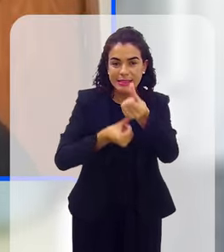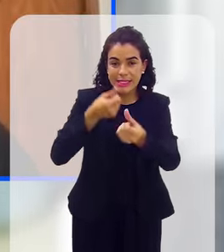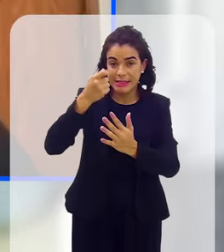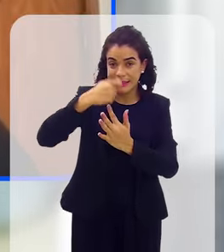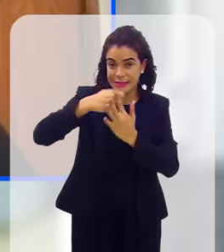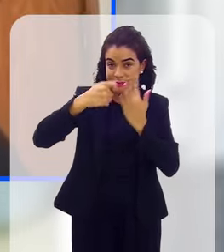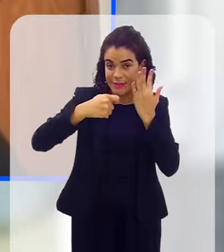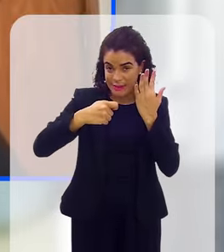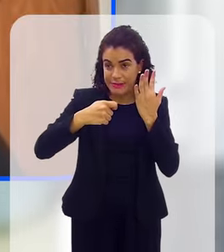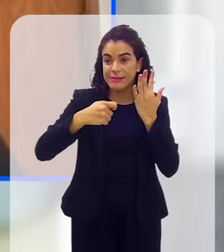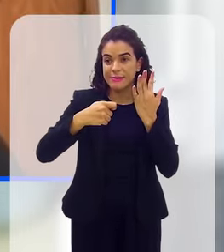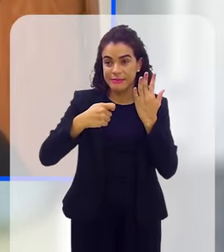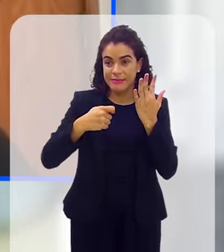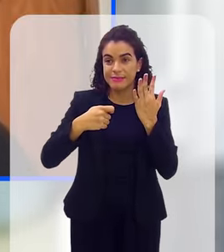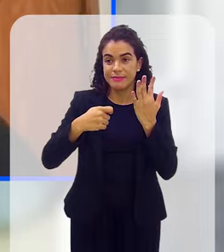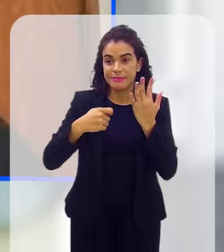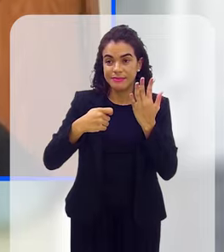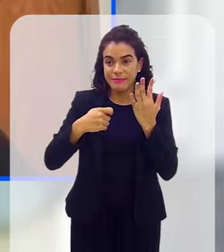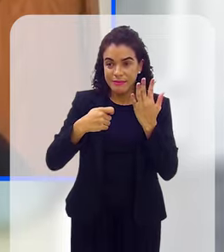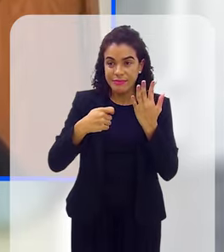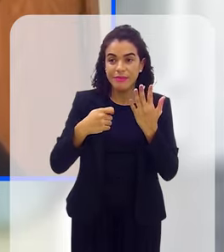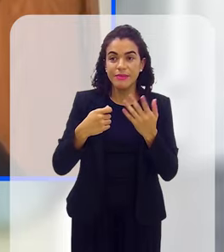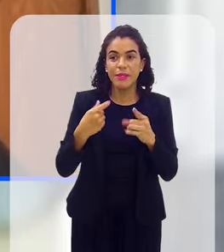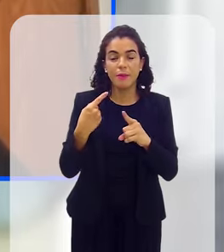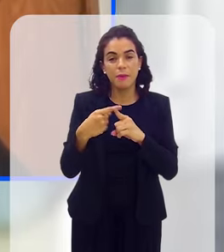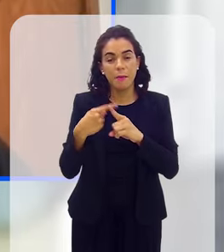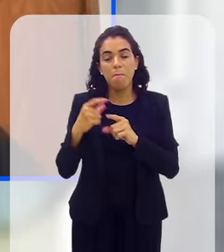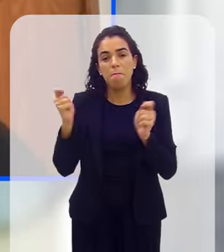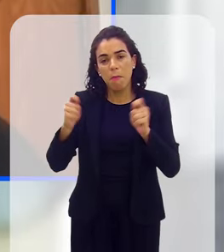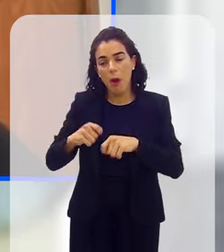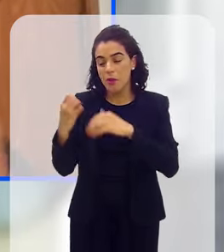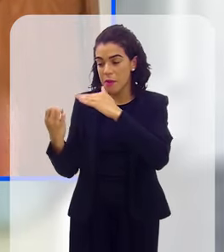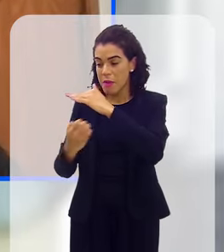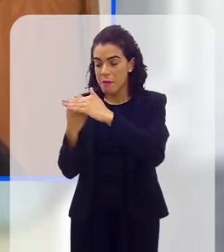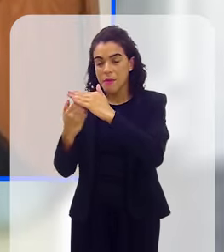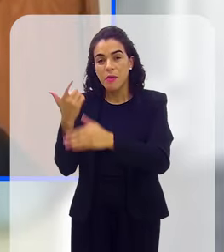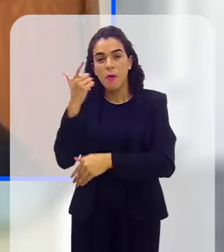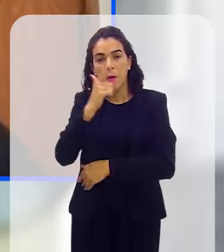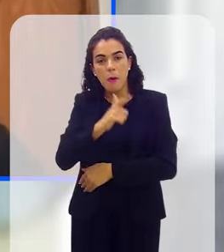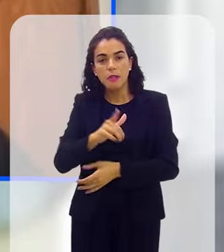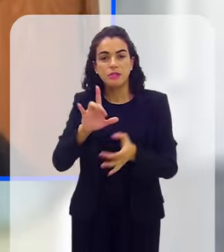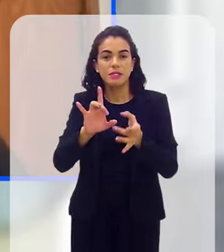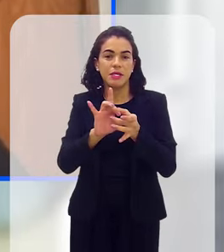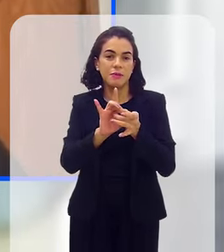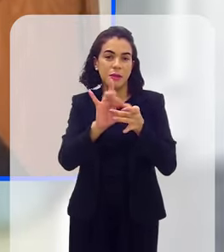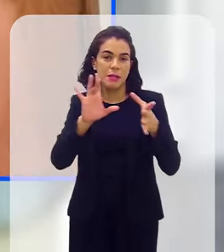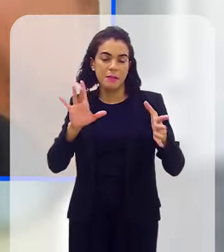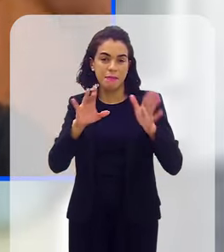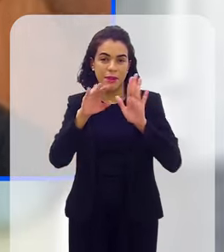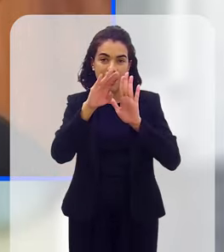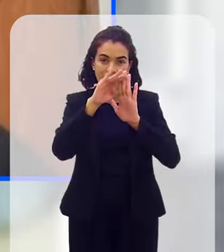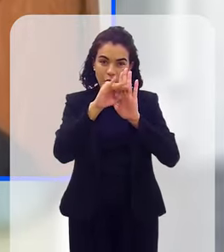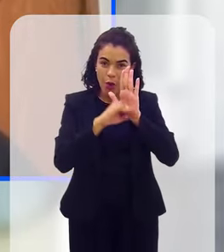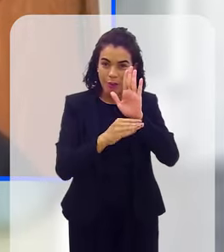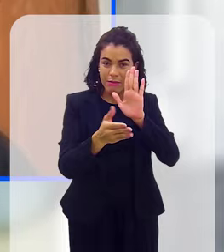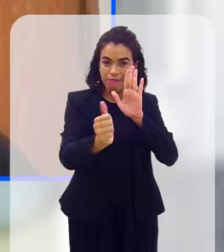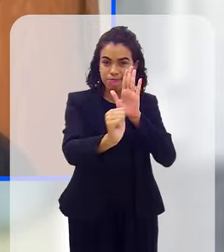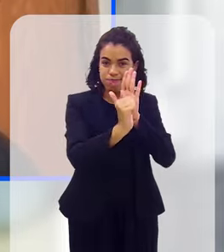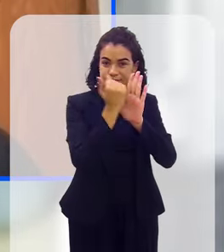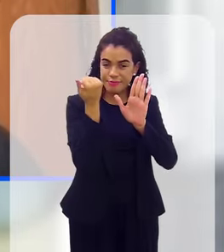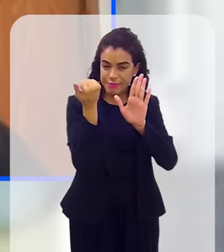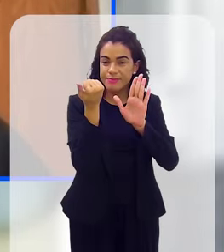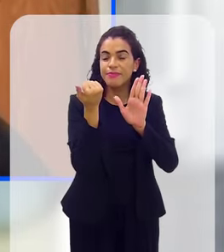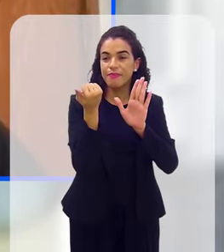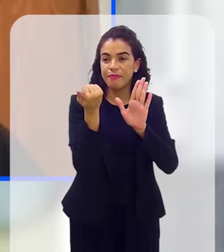é publicada semestralmente, porque pode ter alguma empresa que conseguiu uma liminar para retirar o nome da lista, então tem que atualizar